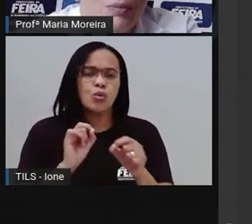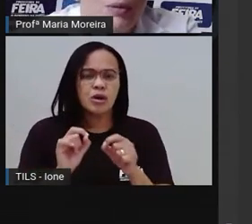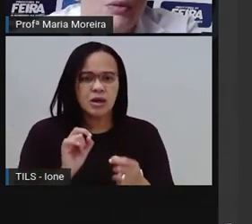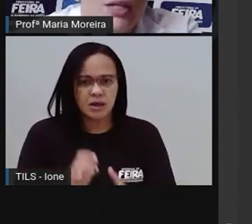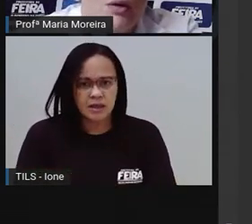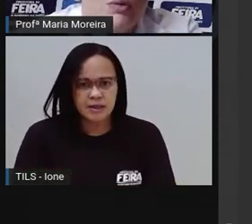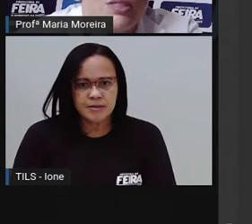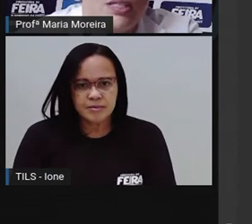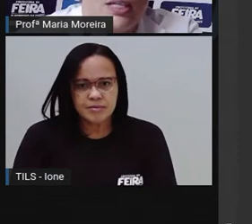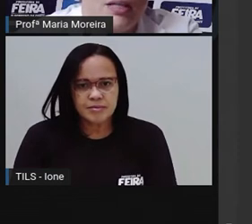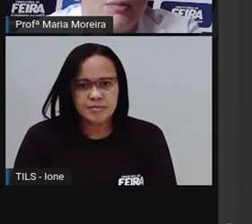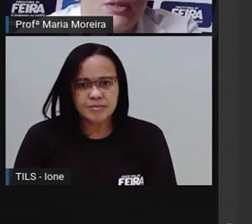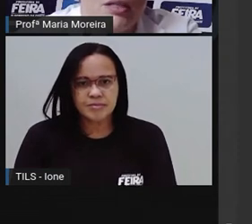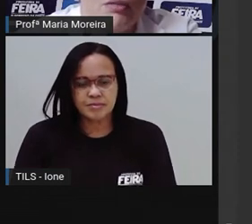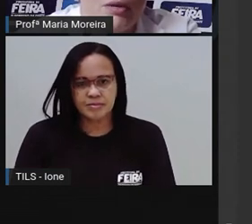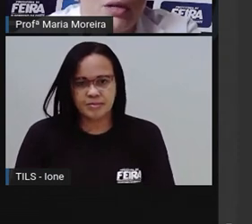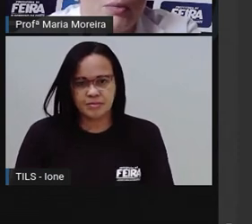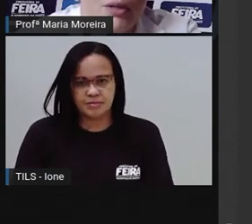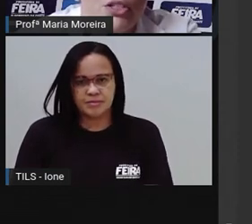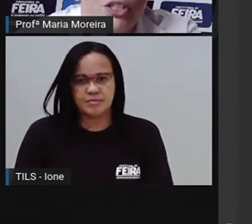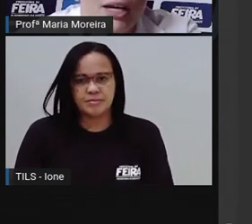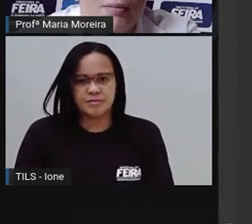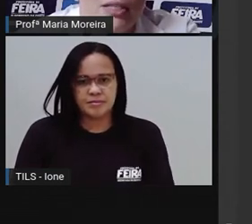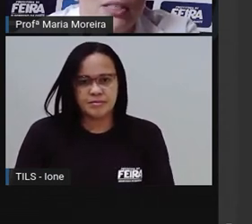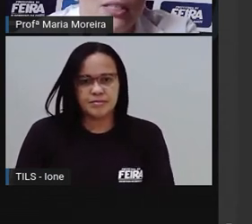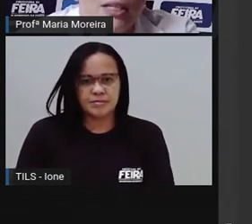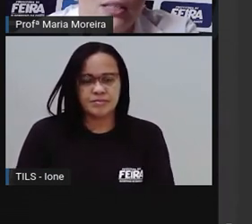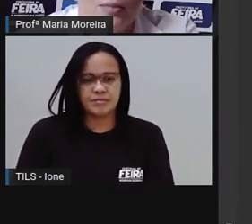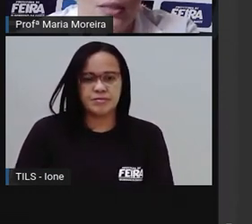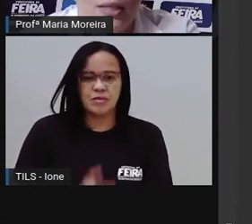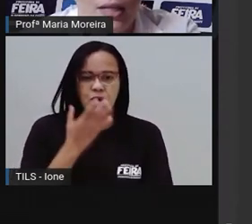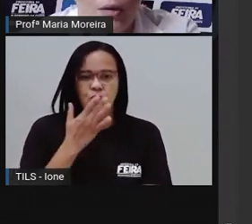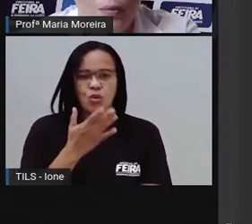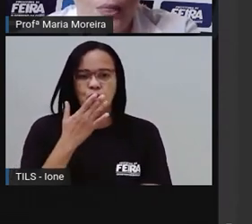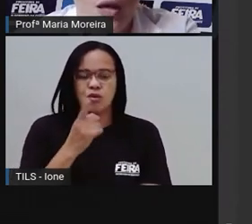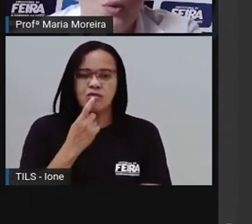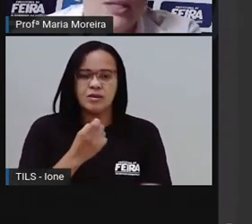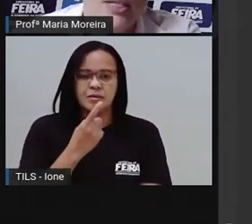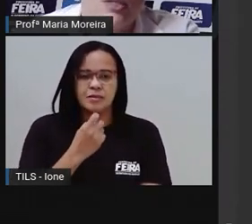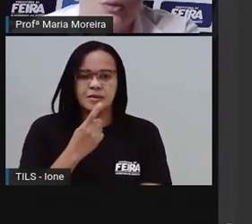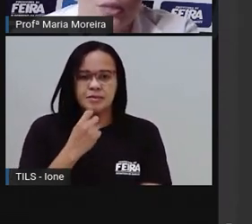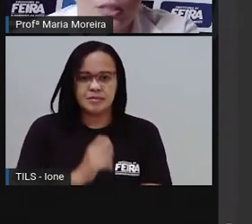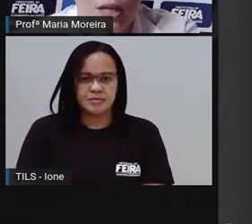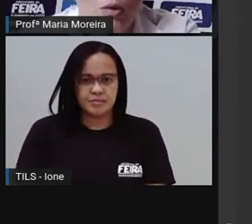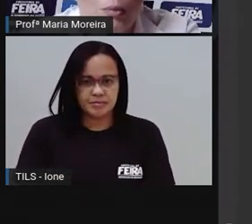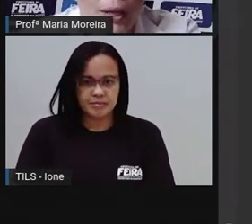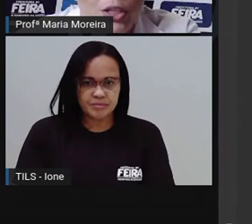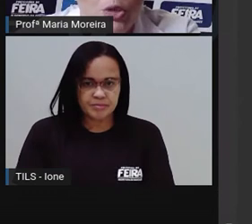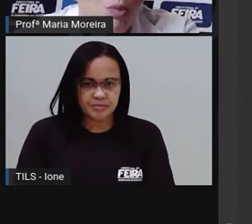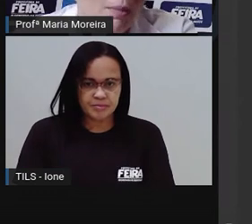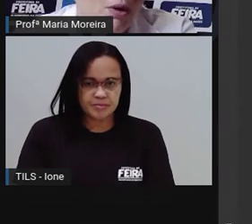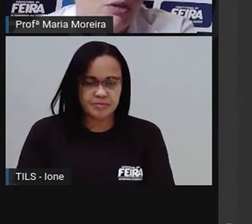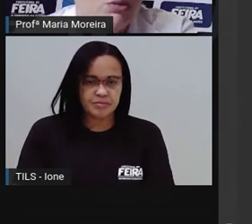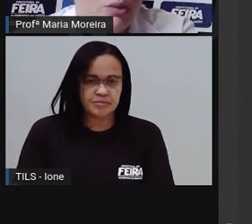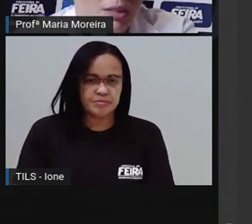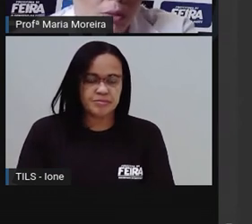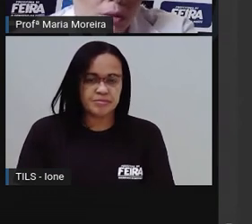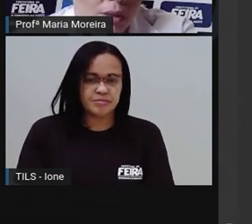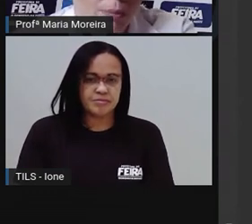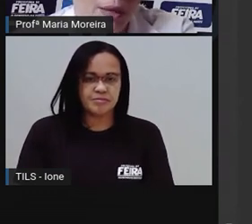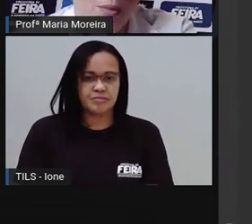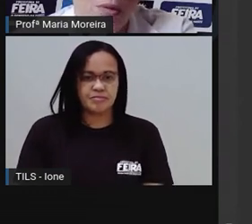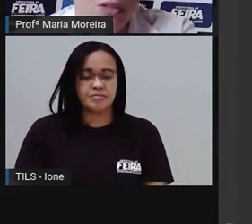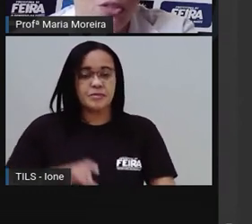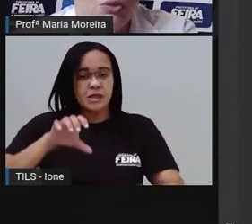Já pra mudar a corzinha aqui e botar no vermelho, porque destaca mais nesse material. Quantas rodas, né? Complete. Uma moto, duas